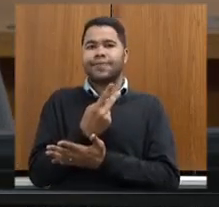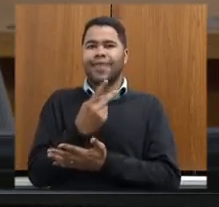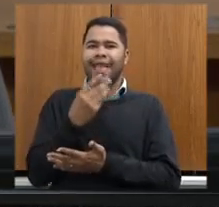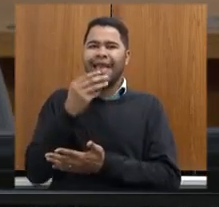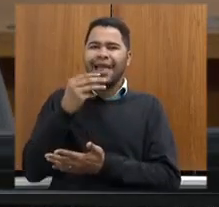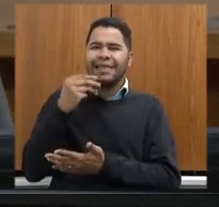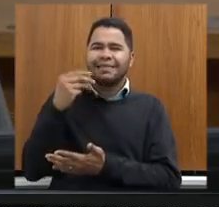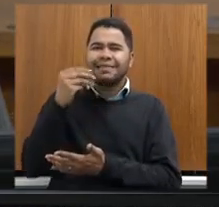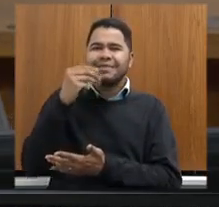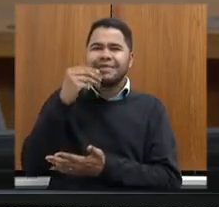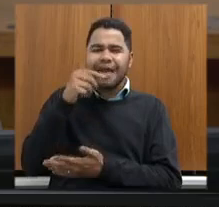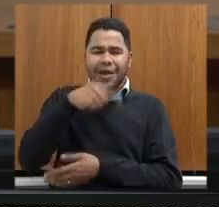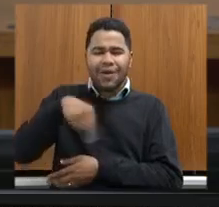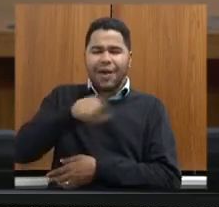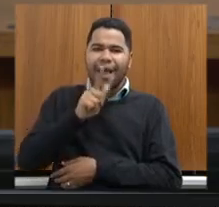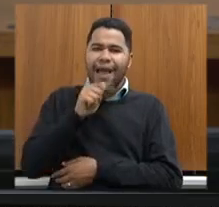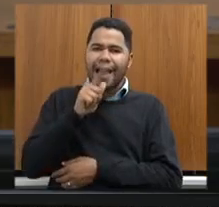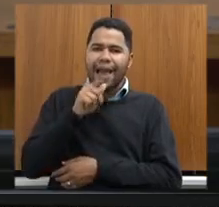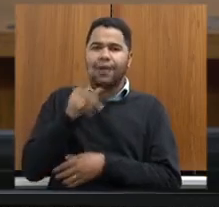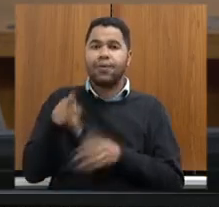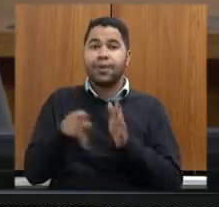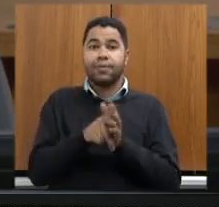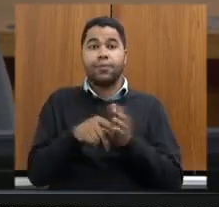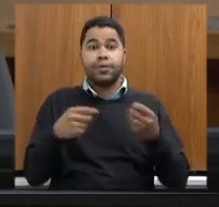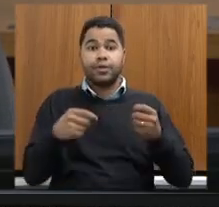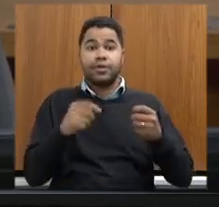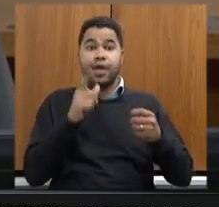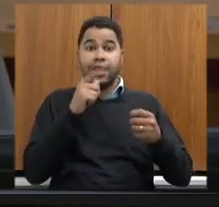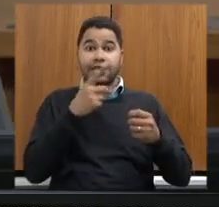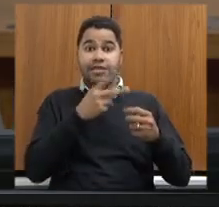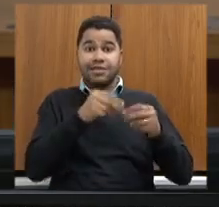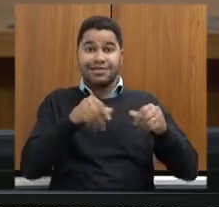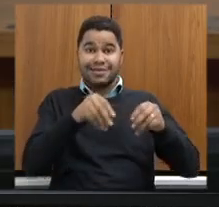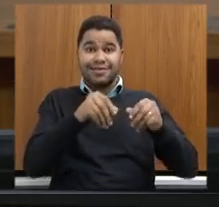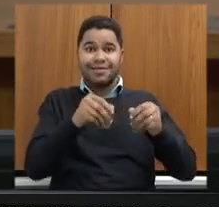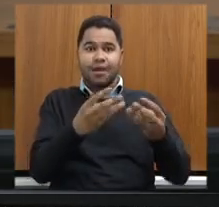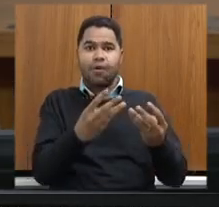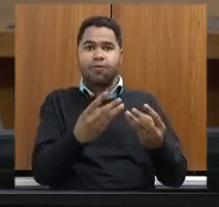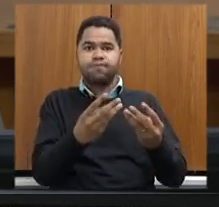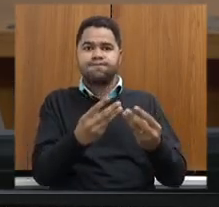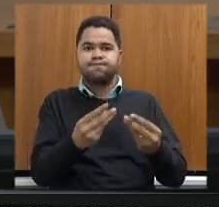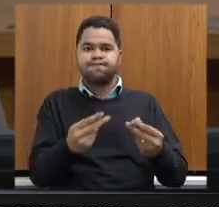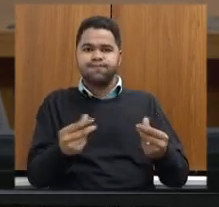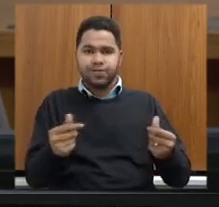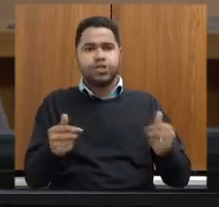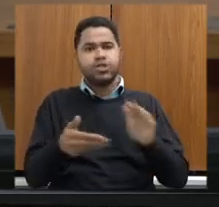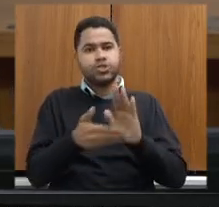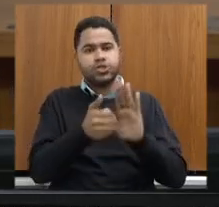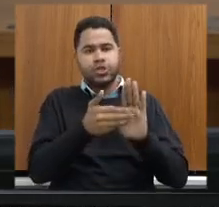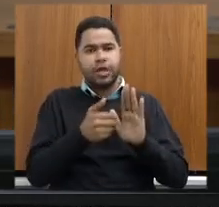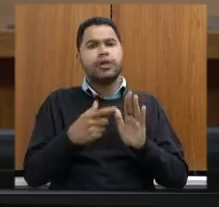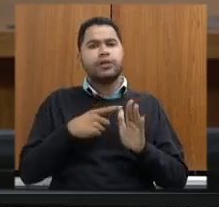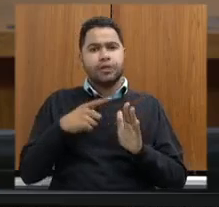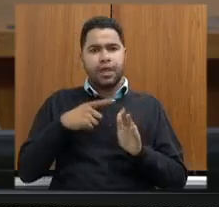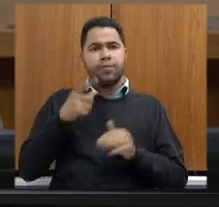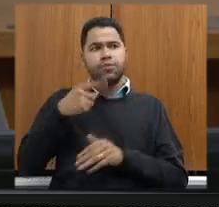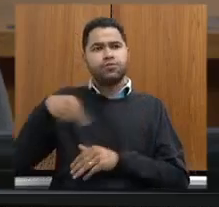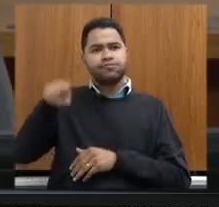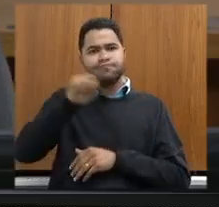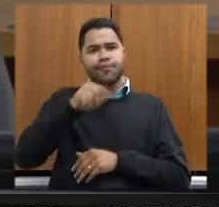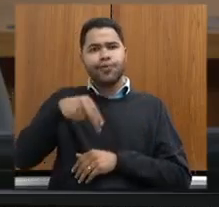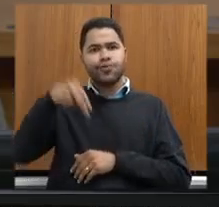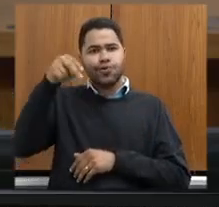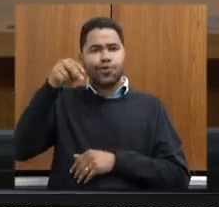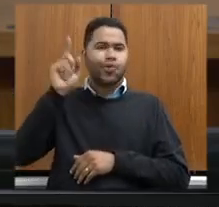porque são estruturas de dessalinização de água, nós temos água salobras no Norte de Minas por